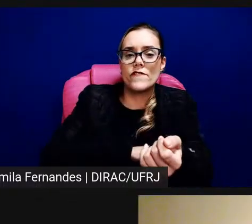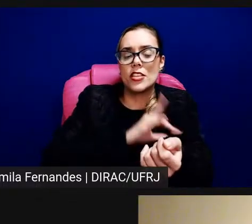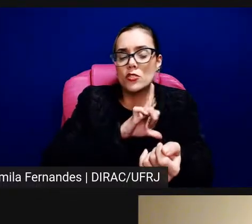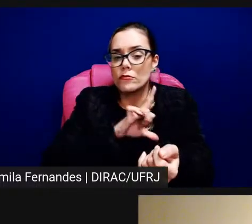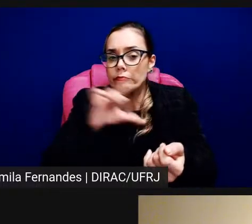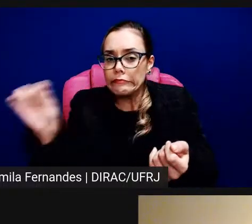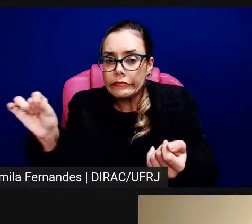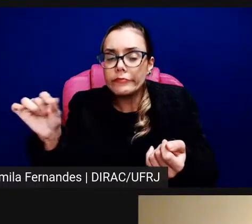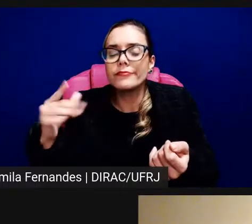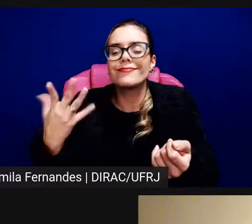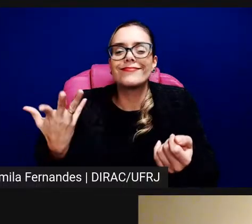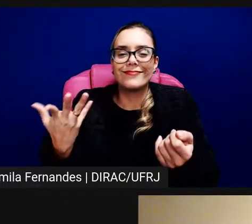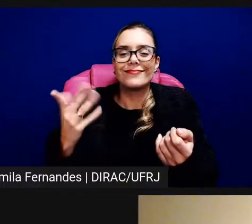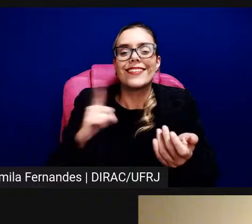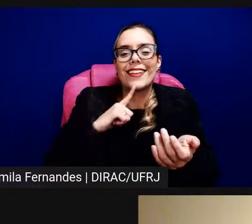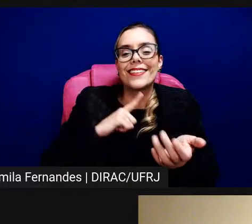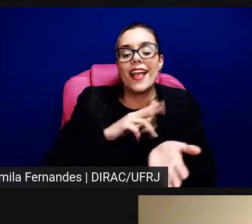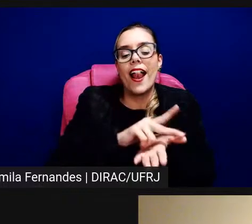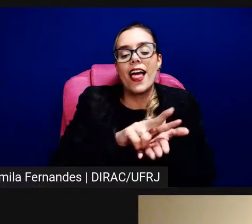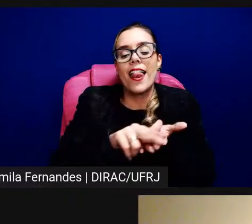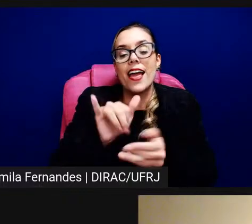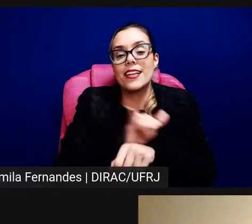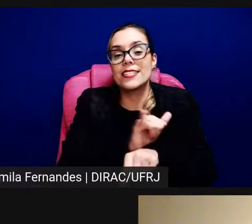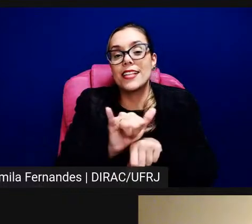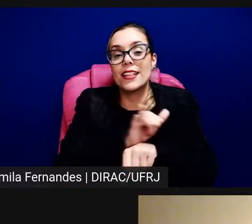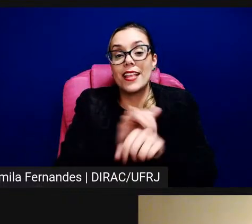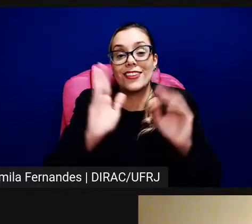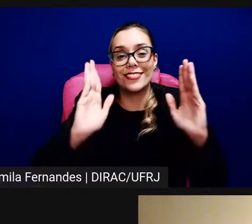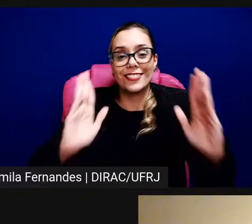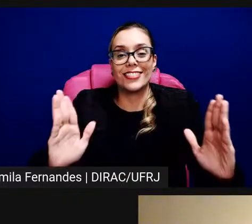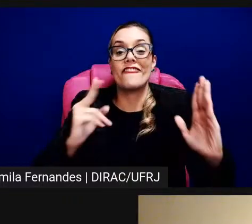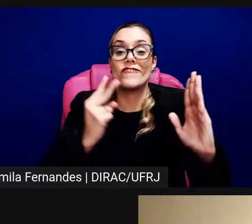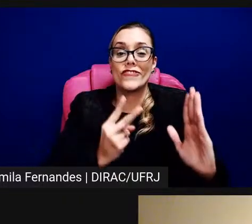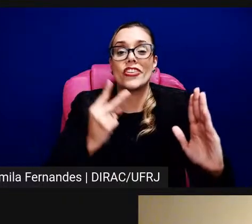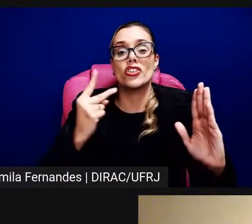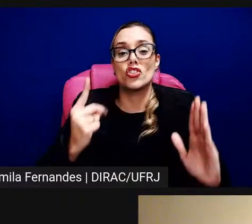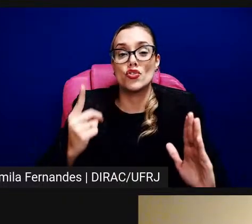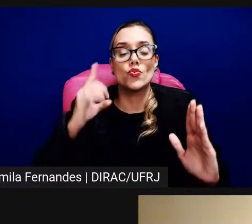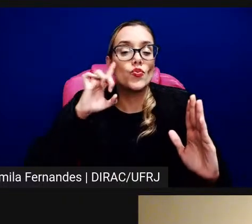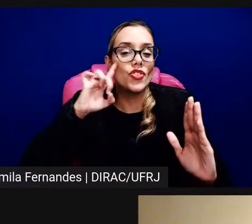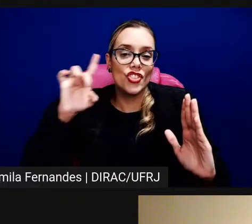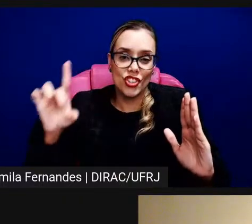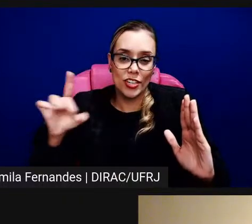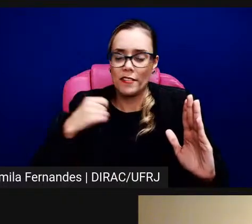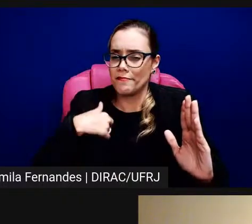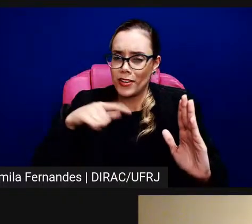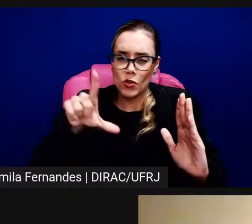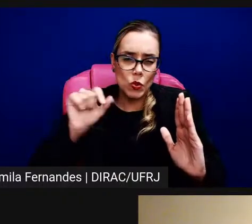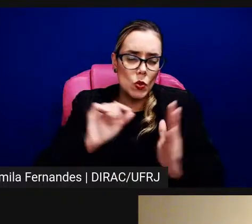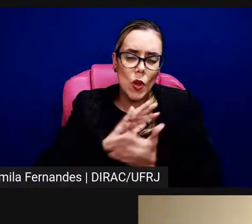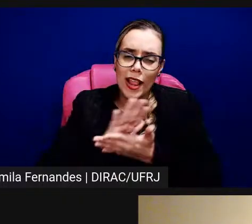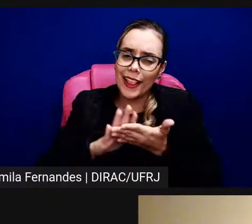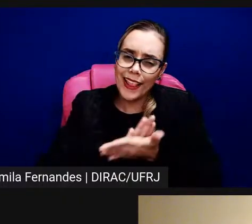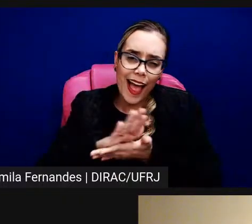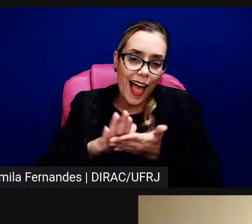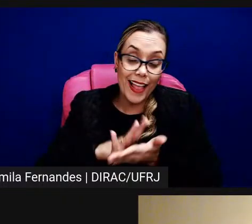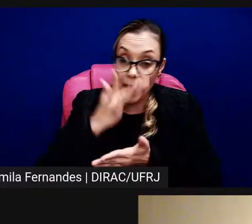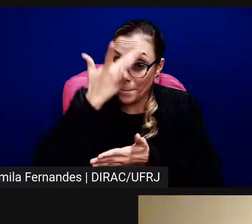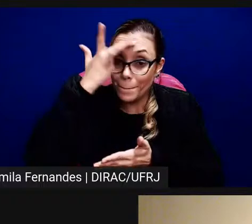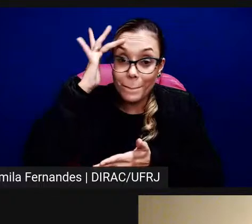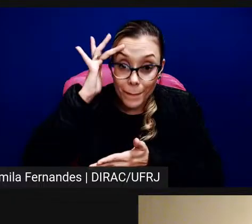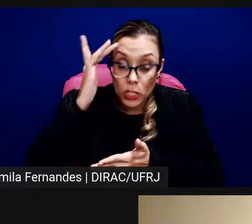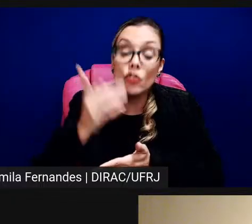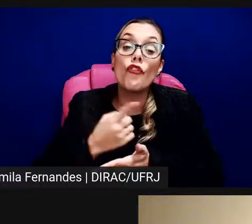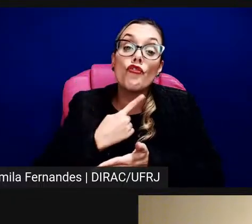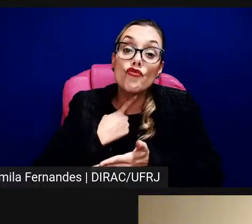quis, quis escolher esse contorno, assim, mas eu não escolhi as pessoas, eram realmente as pessoas que me escolhiam em todos esses